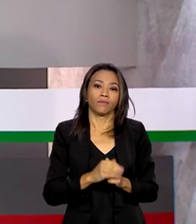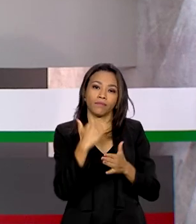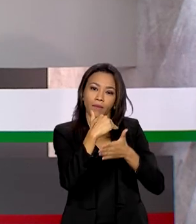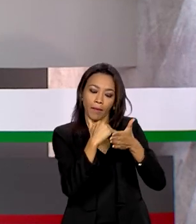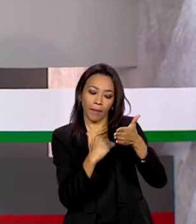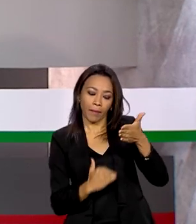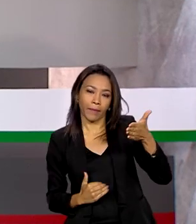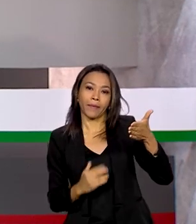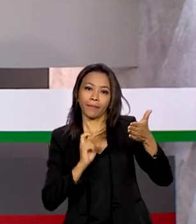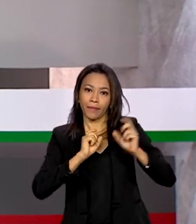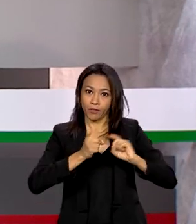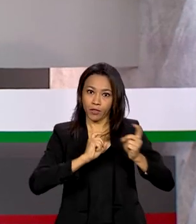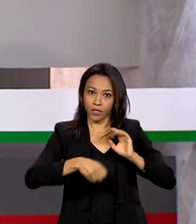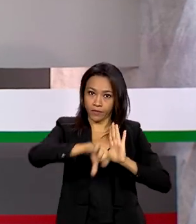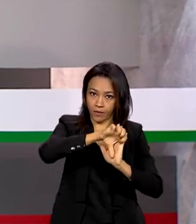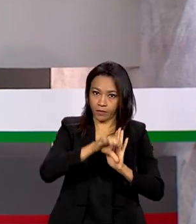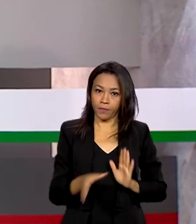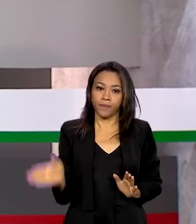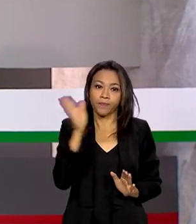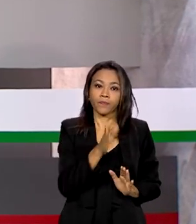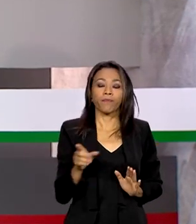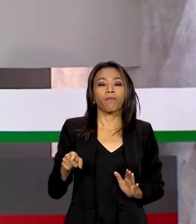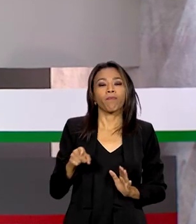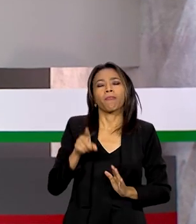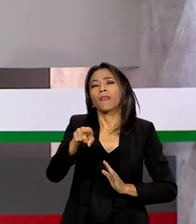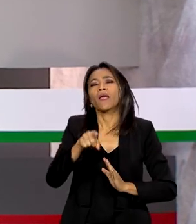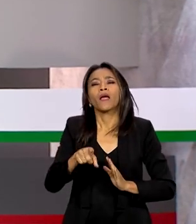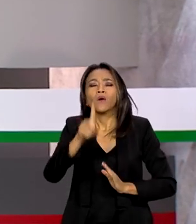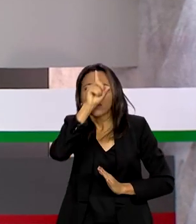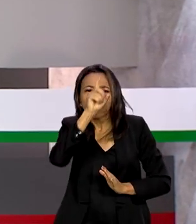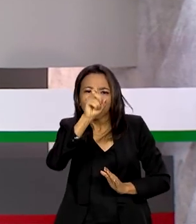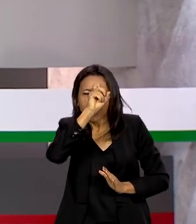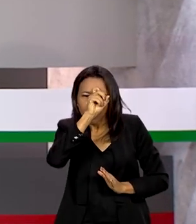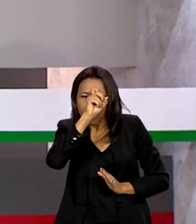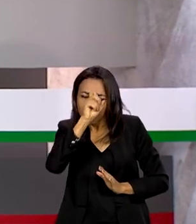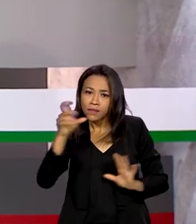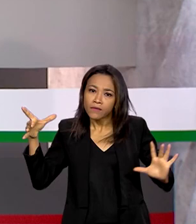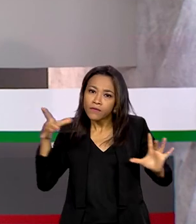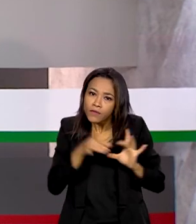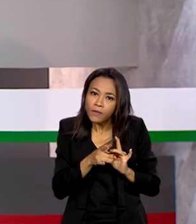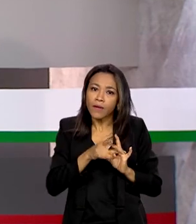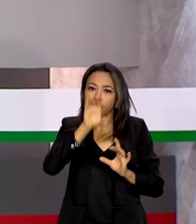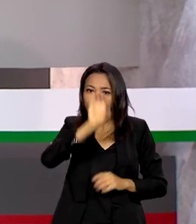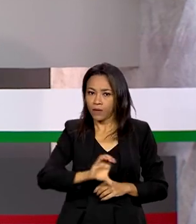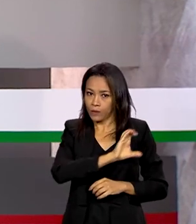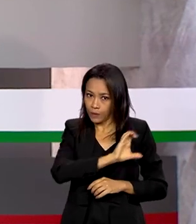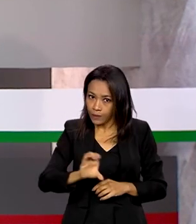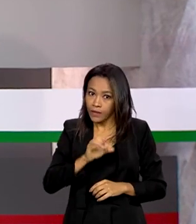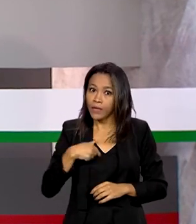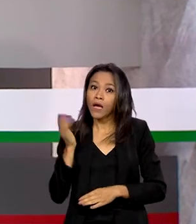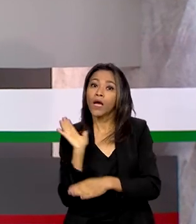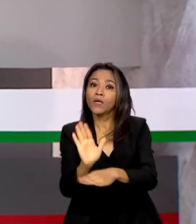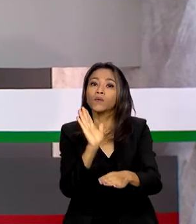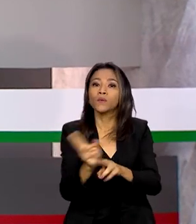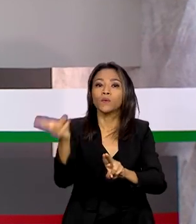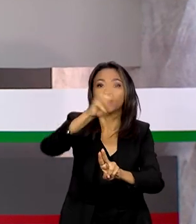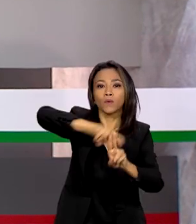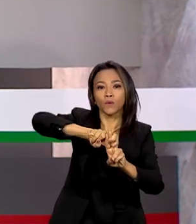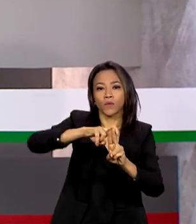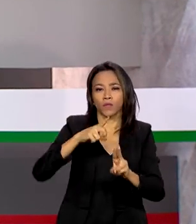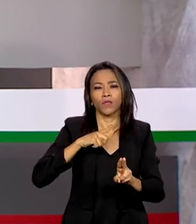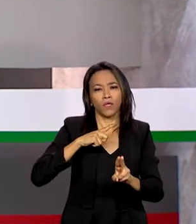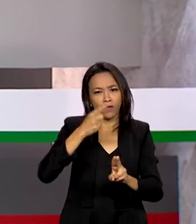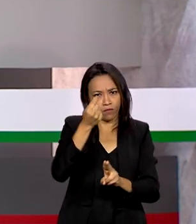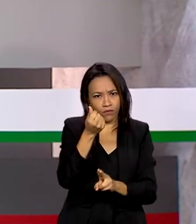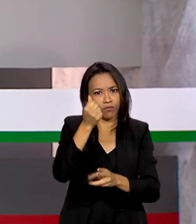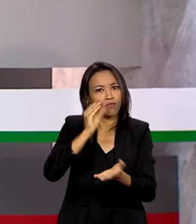As entidades filantrópicas que prestam serviço para o SUS receberam repasse adicional de 2 bilhões de